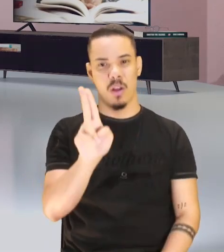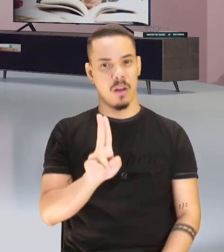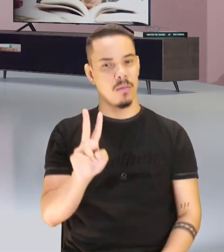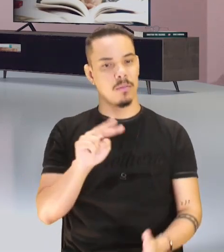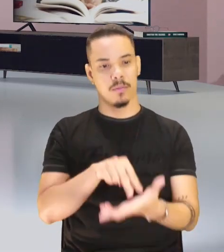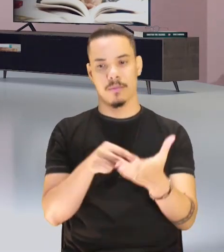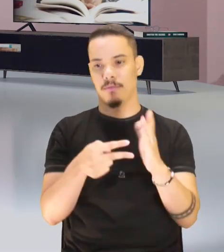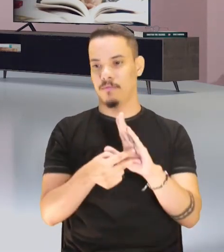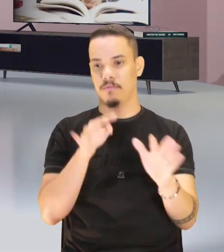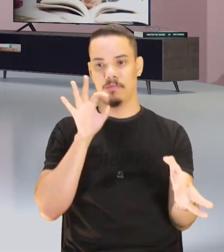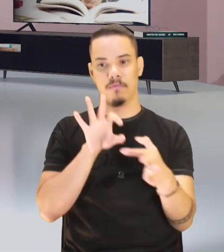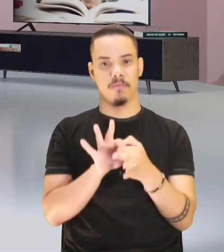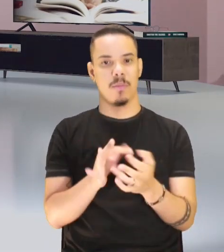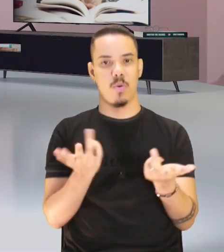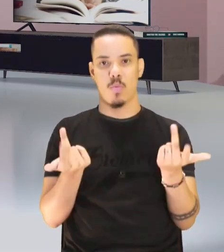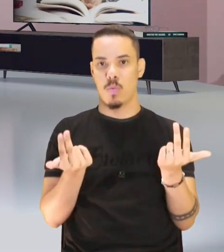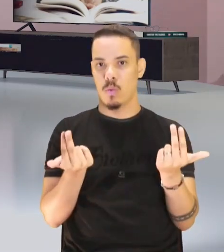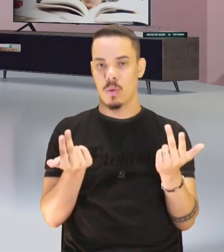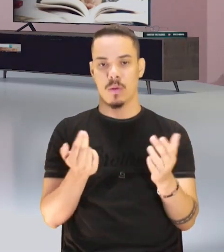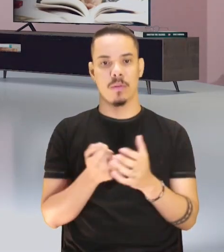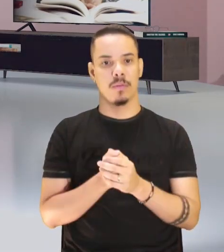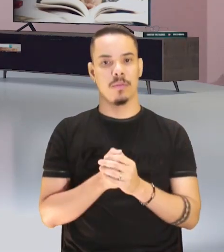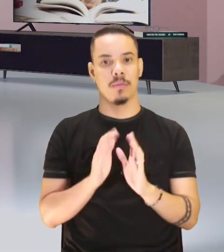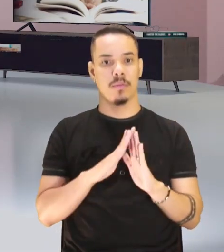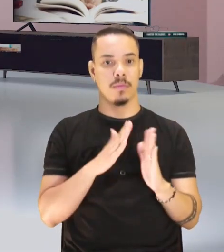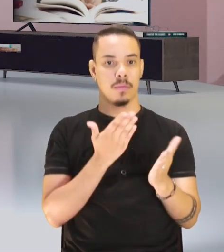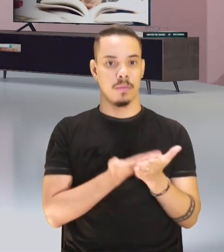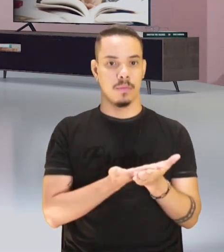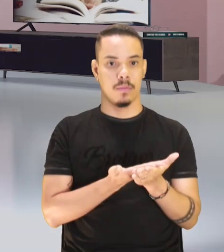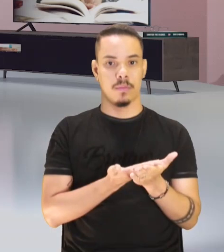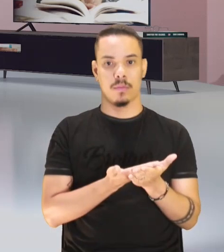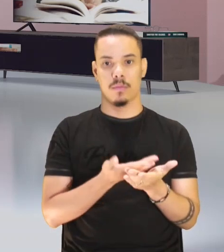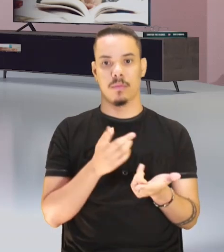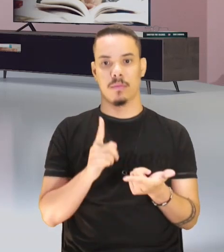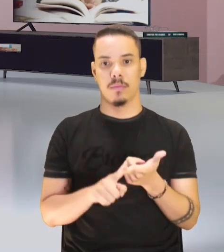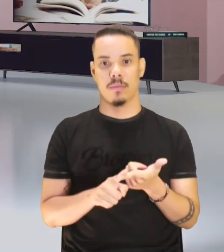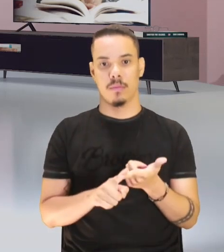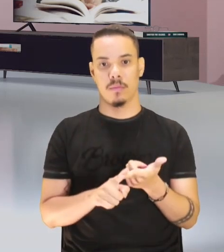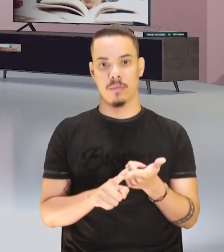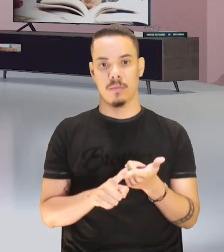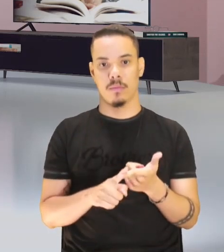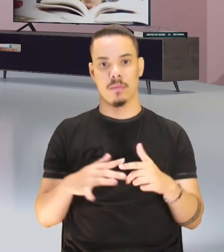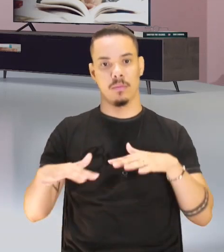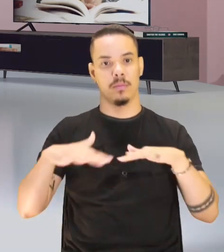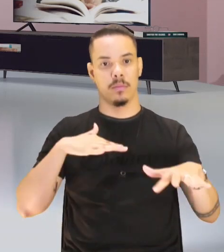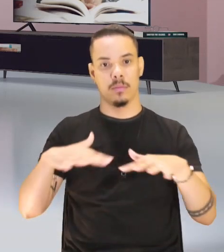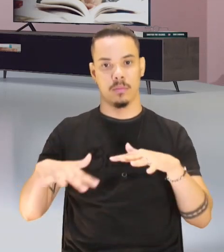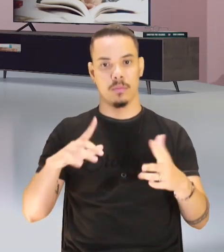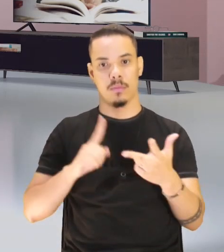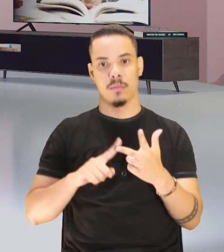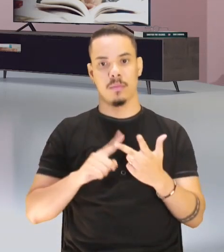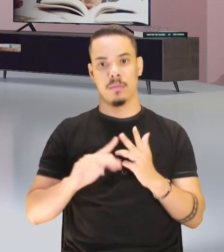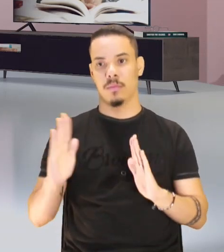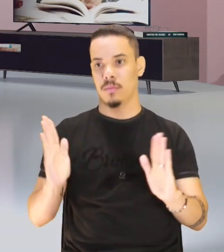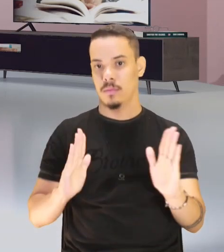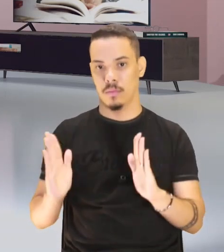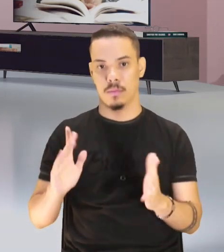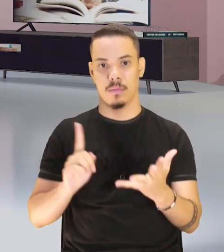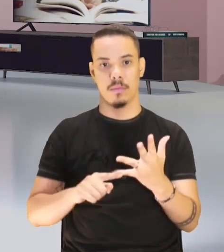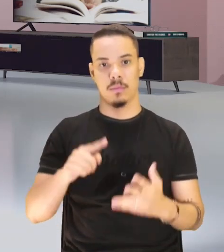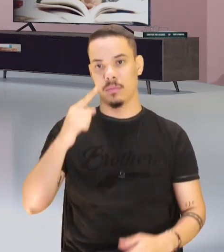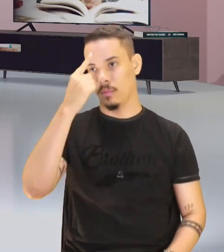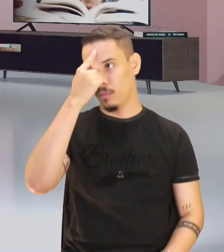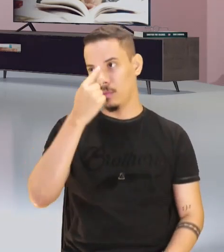correspondem à mesma coisa. Tanto escola, como... Movimento, período, estilo